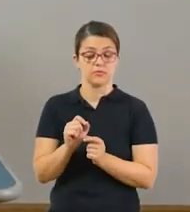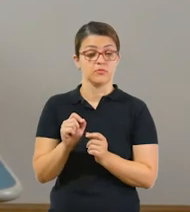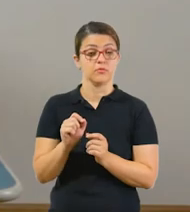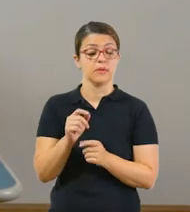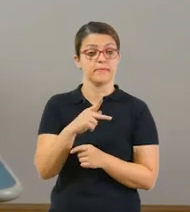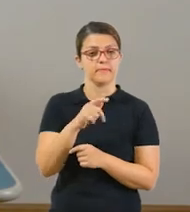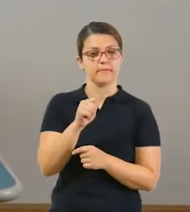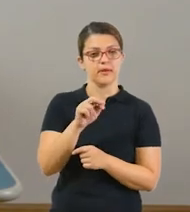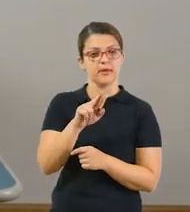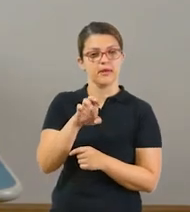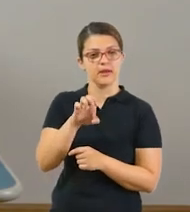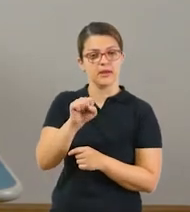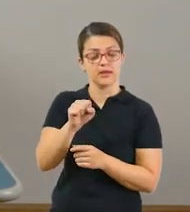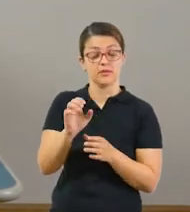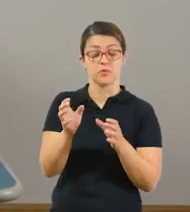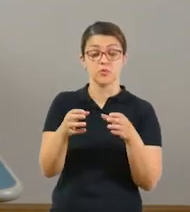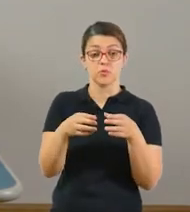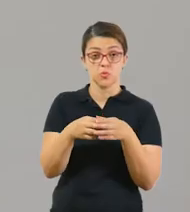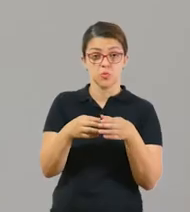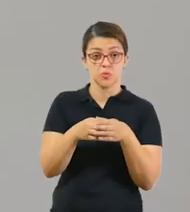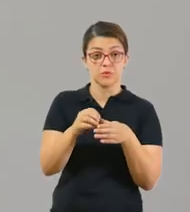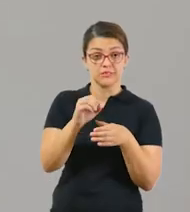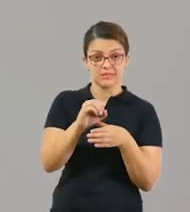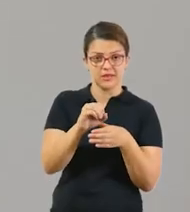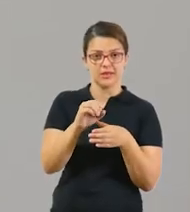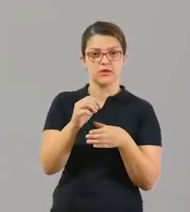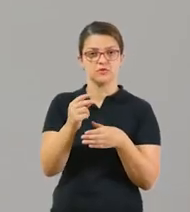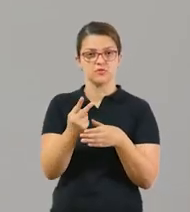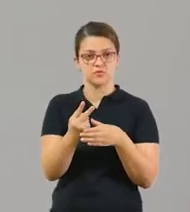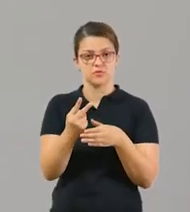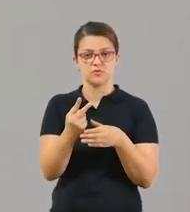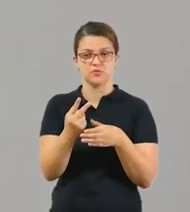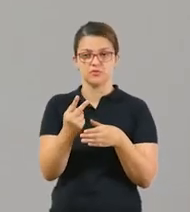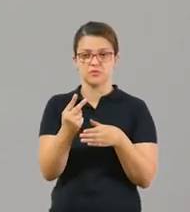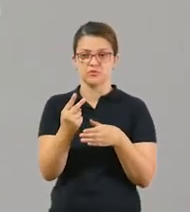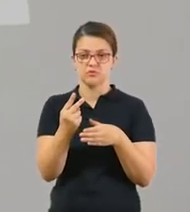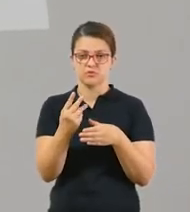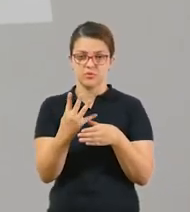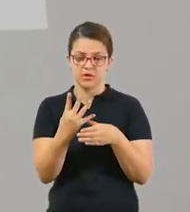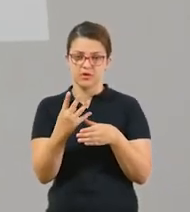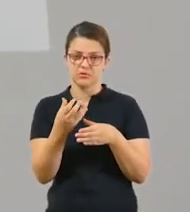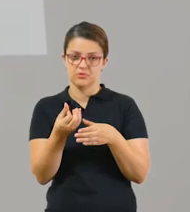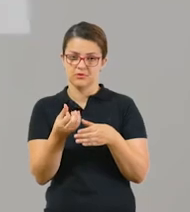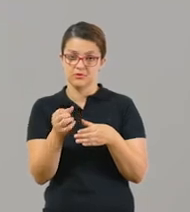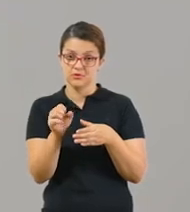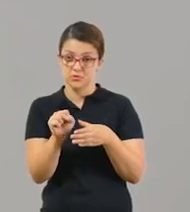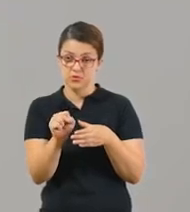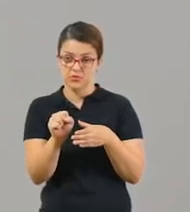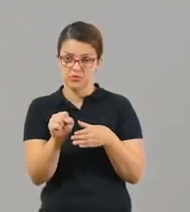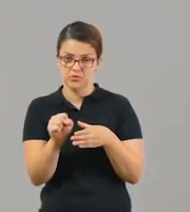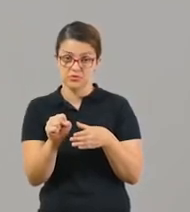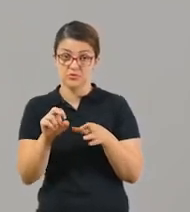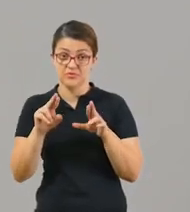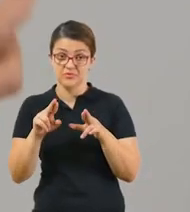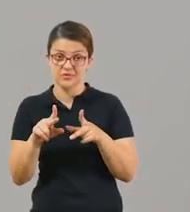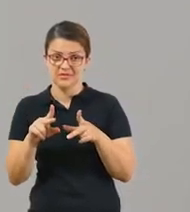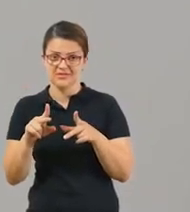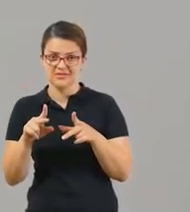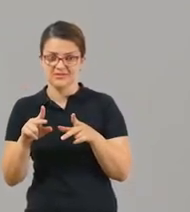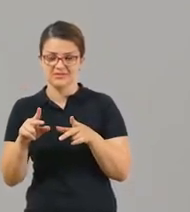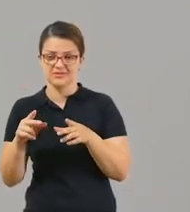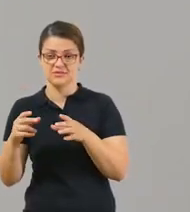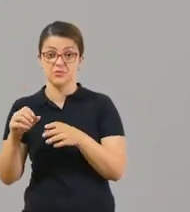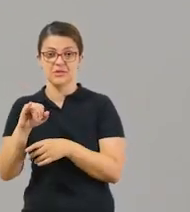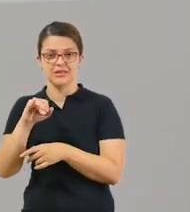terminação em 0, 2, 4, 6 e 8. E os números ímpares